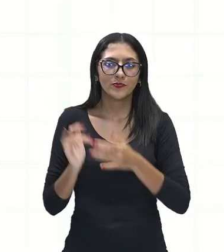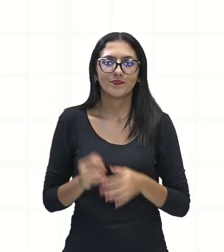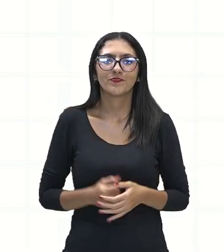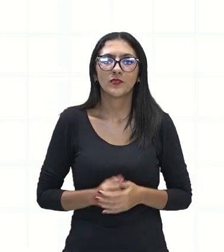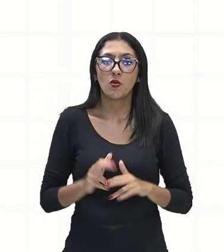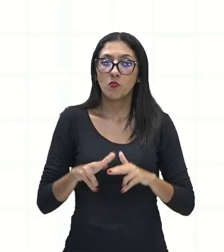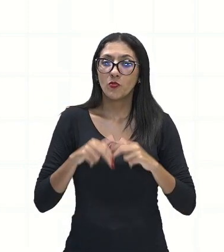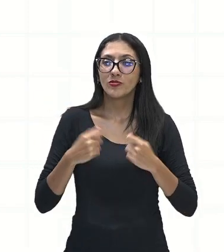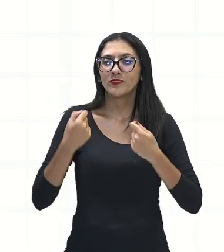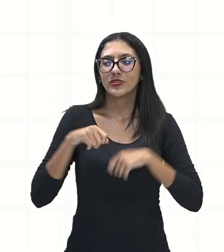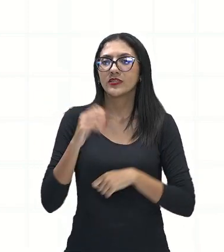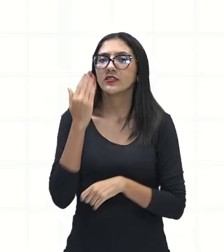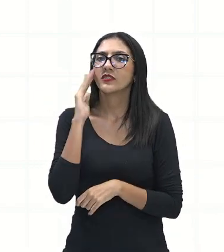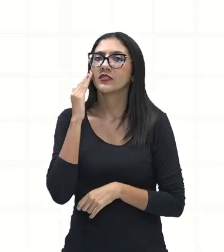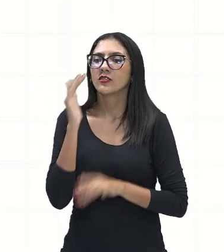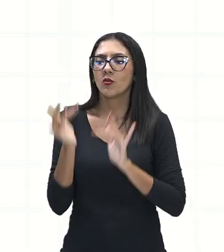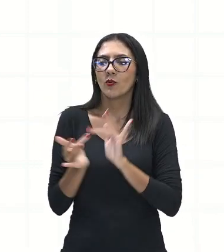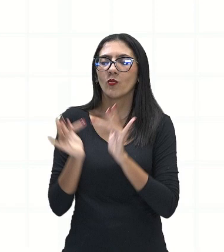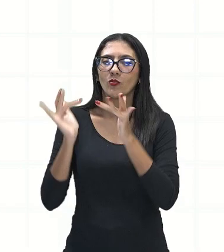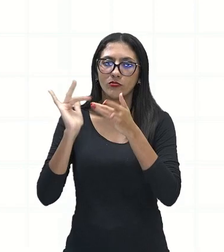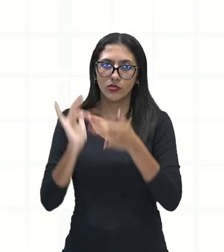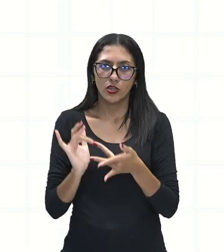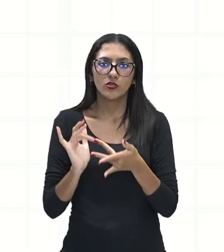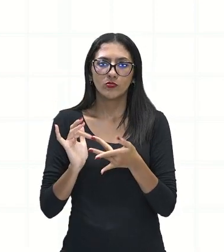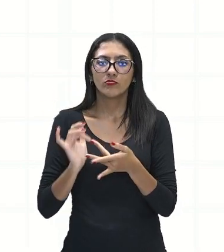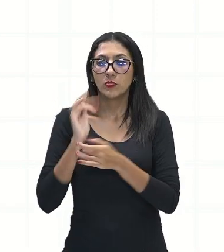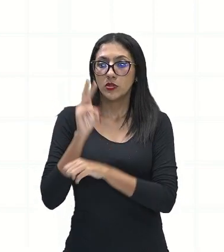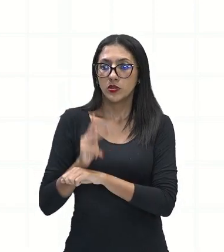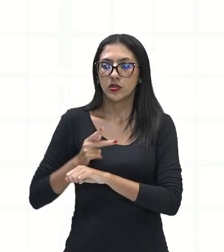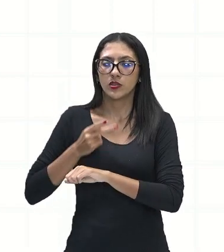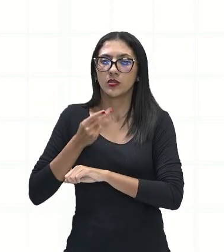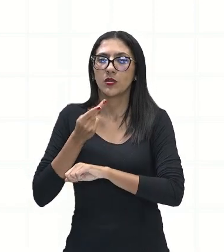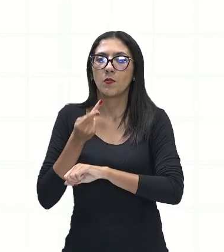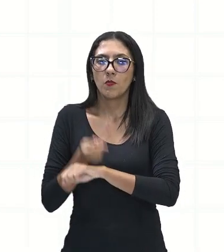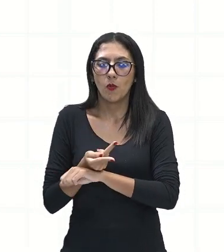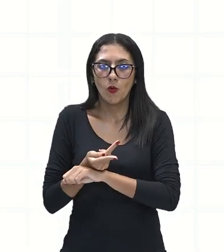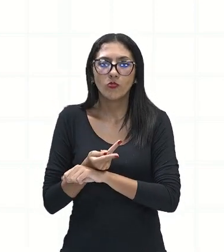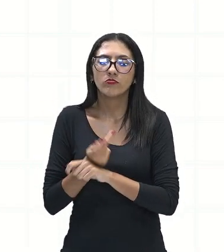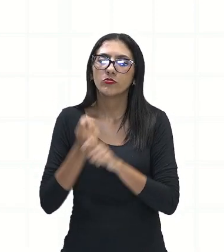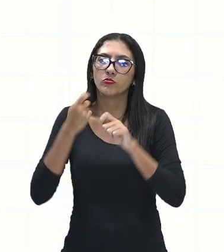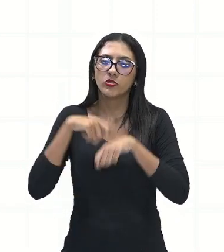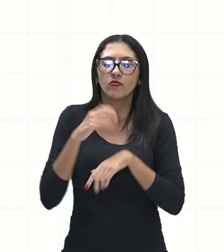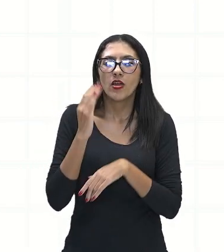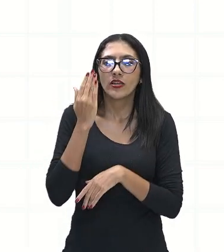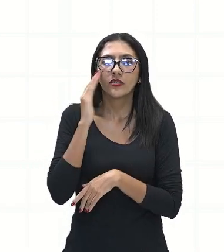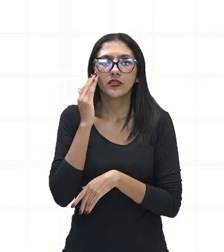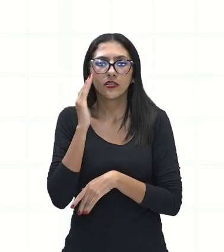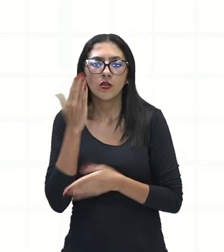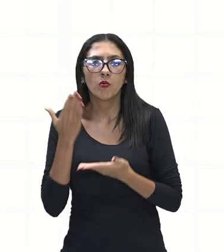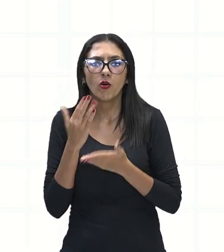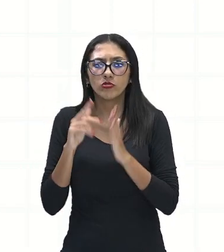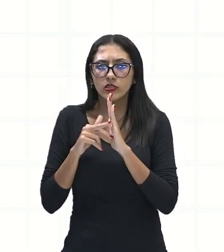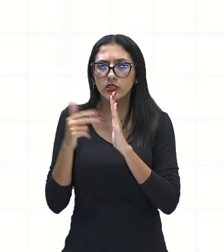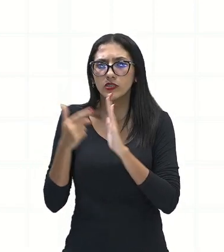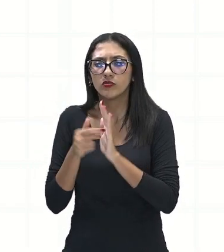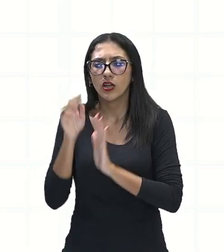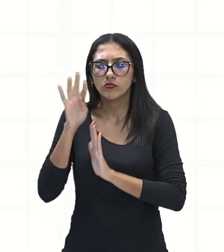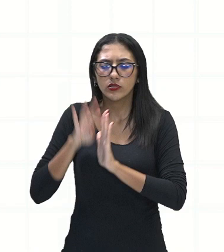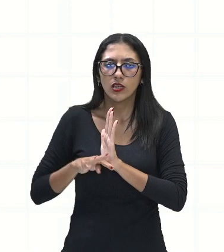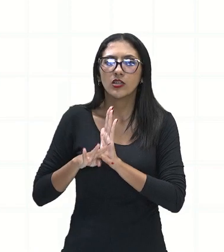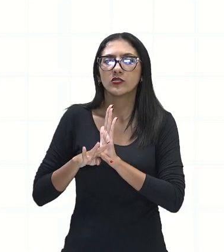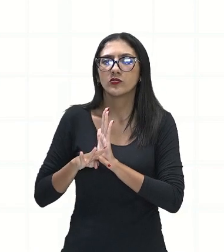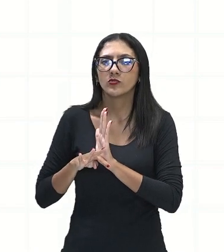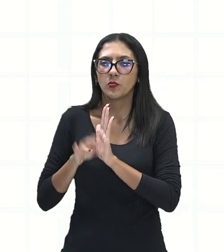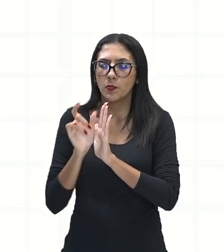observar esse contexto para que a gente faça a interpretação adequada daquele sentido, daquela palavra.